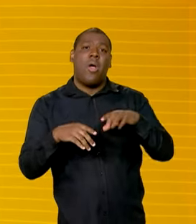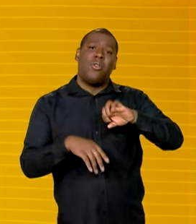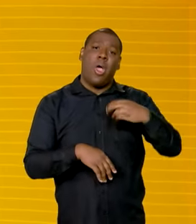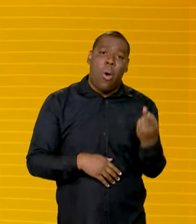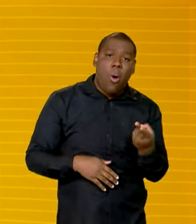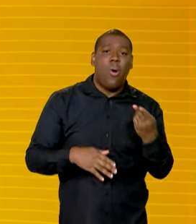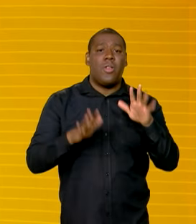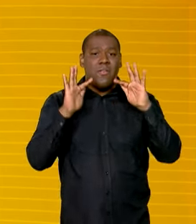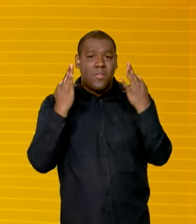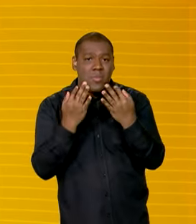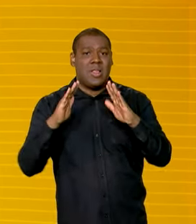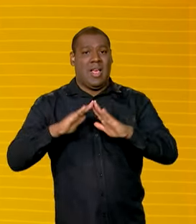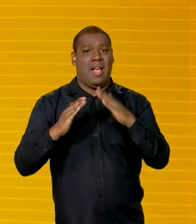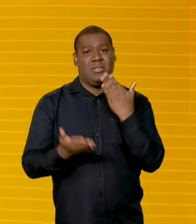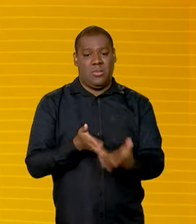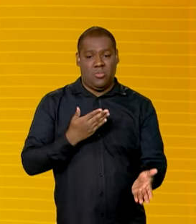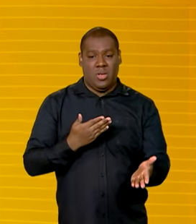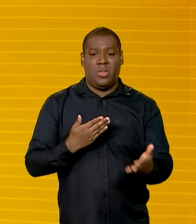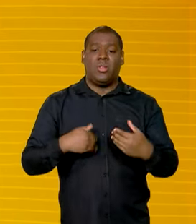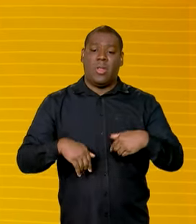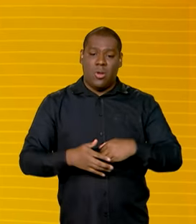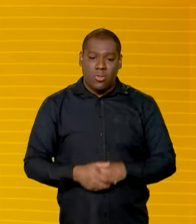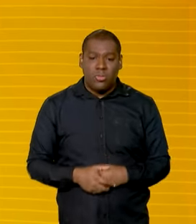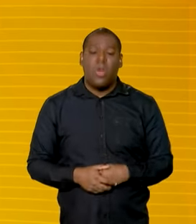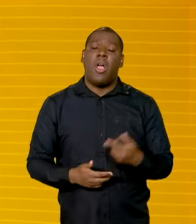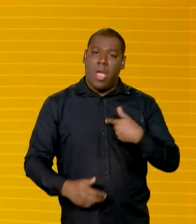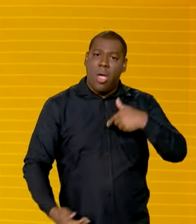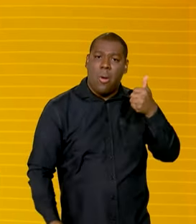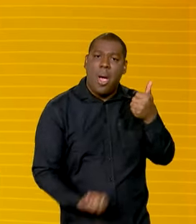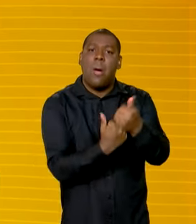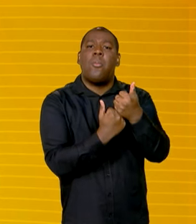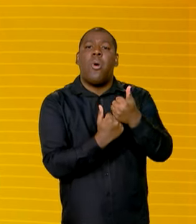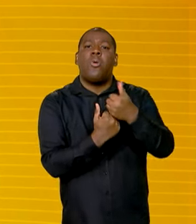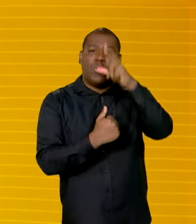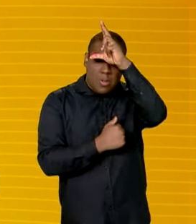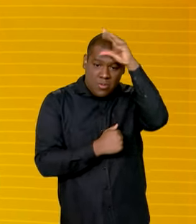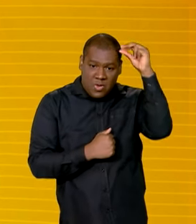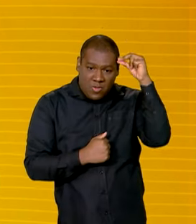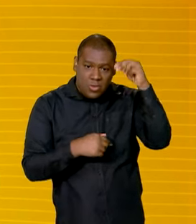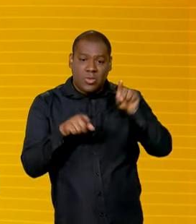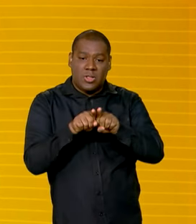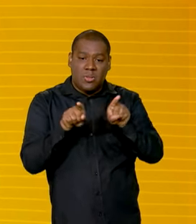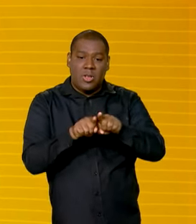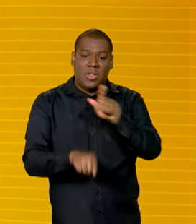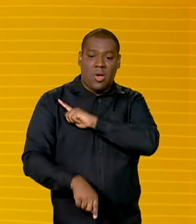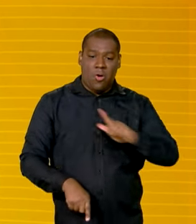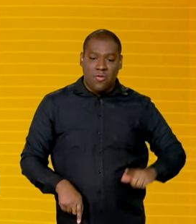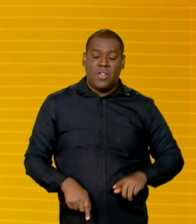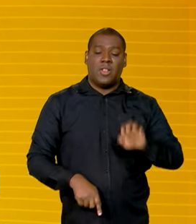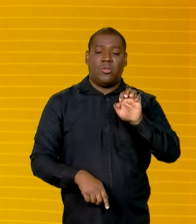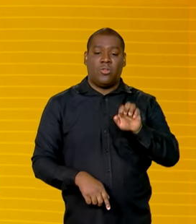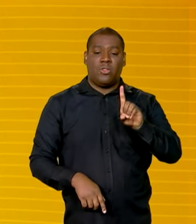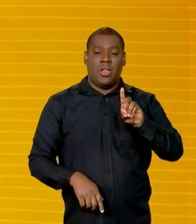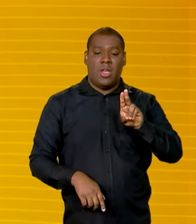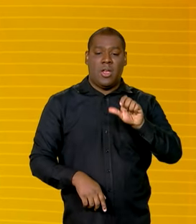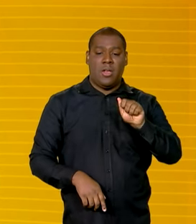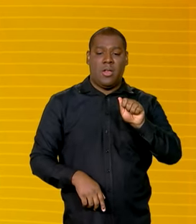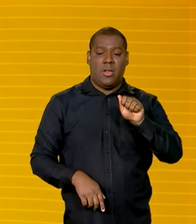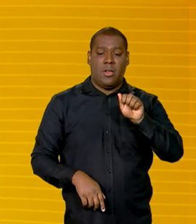Vamos também disponibilizar aos prefeitos, ao governador Eduardo Leite, diversas ações,